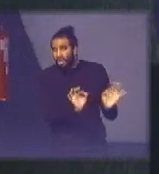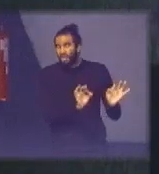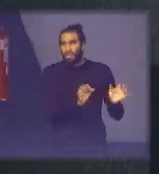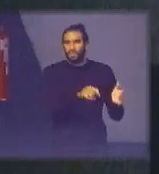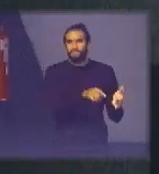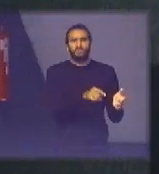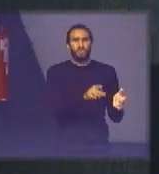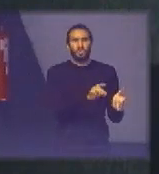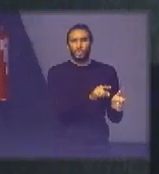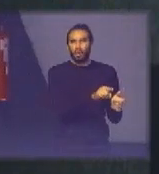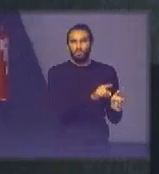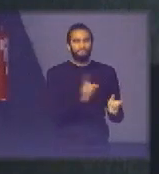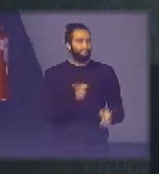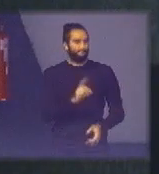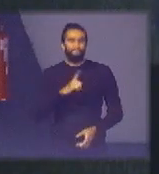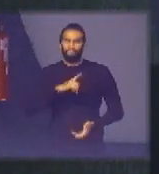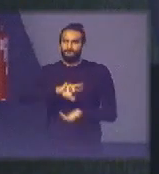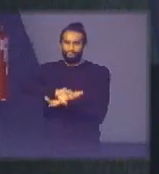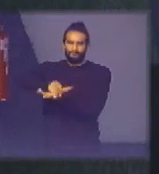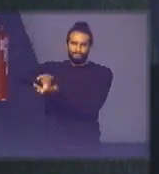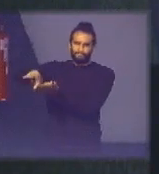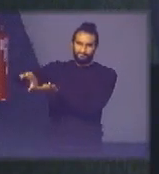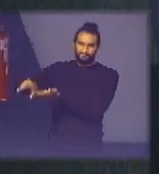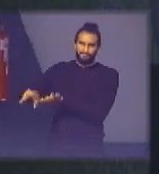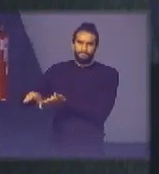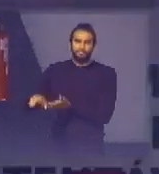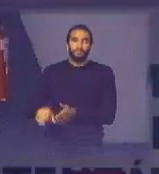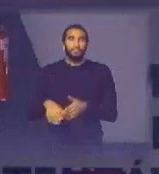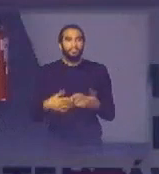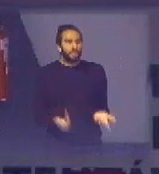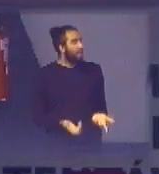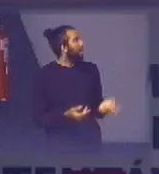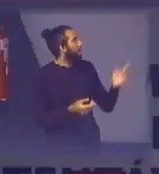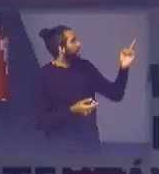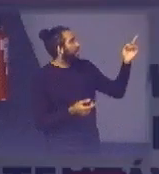aspecto aí sim a gente está falando de Brasil